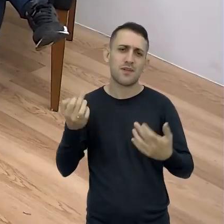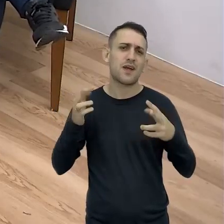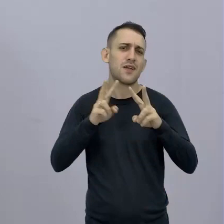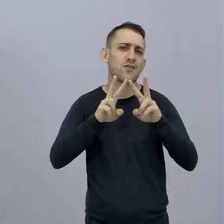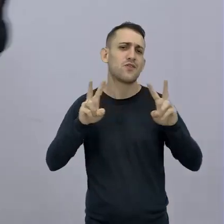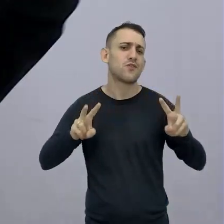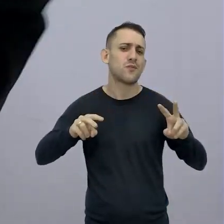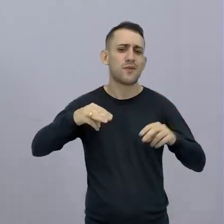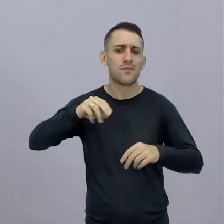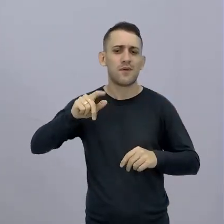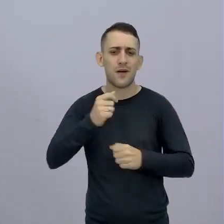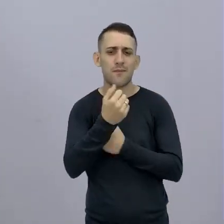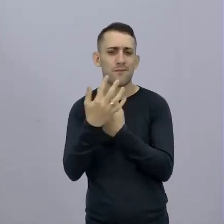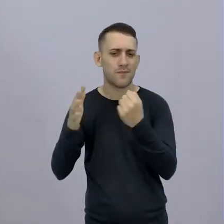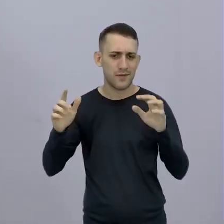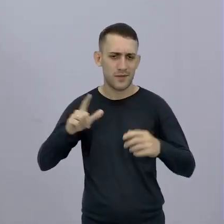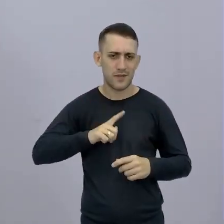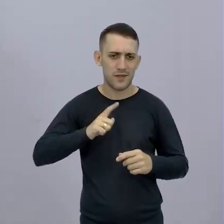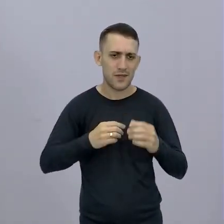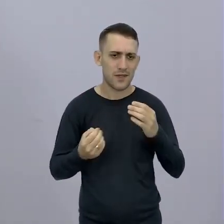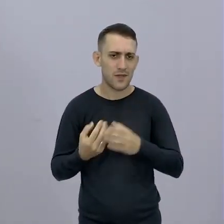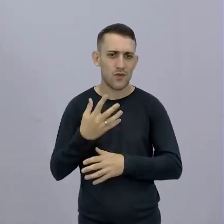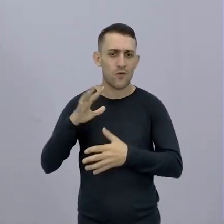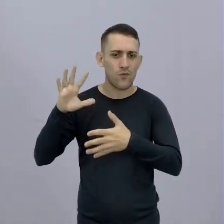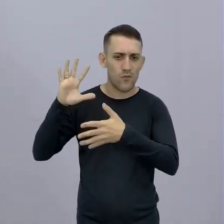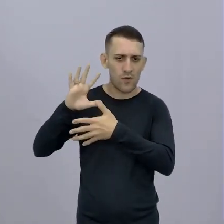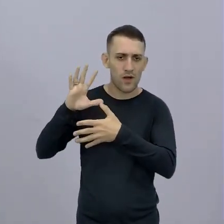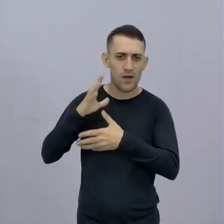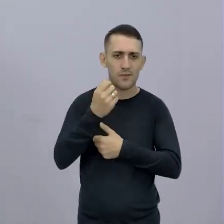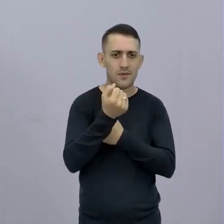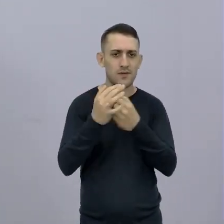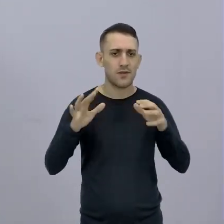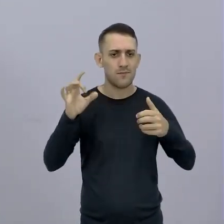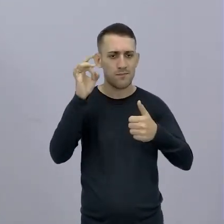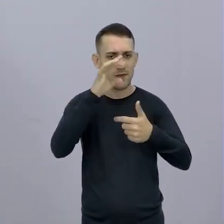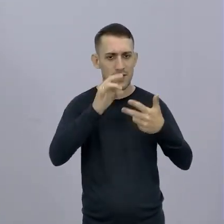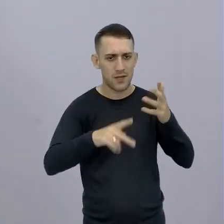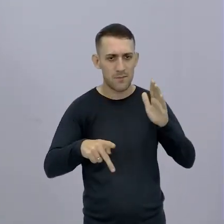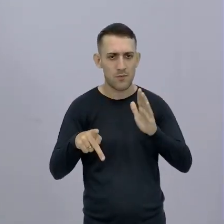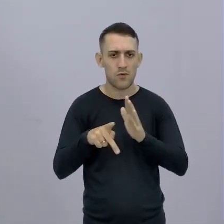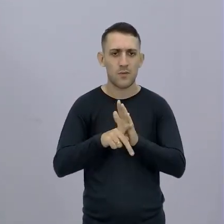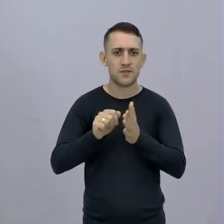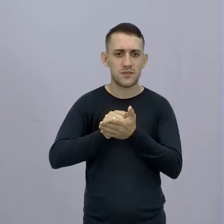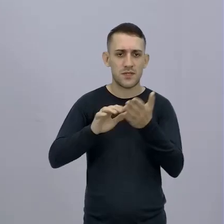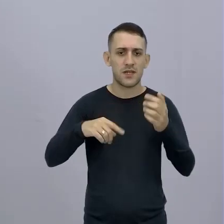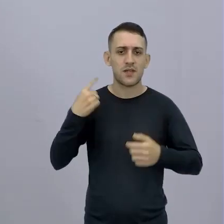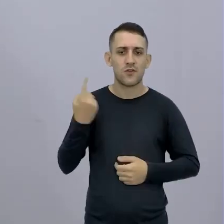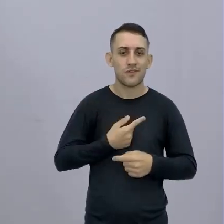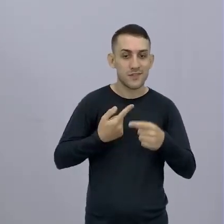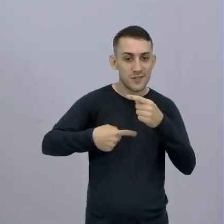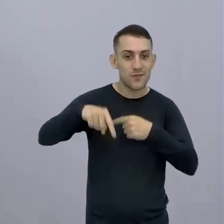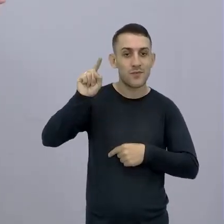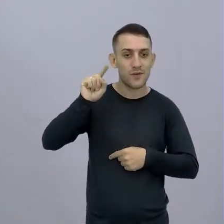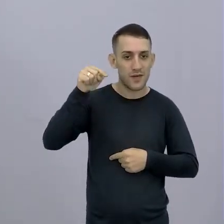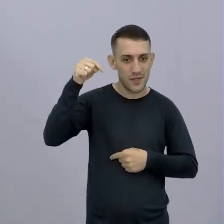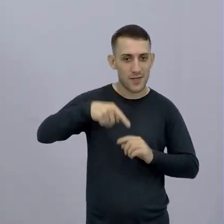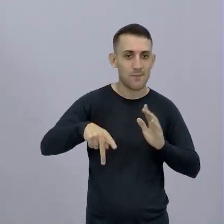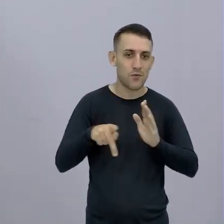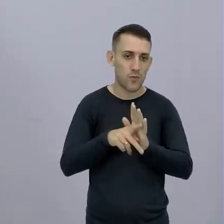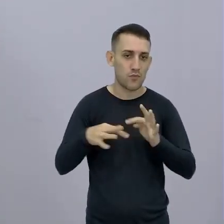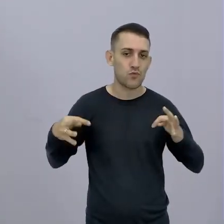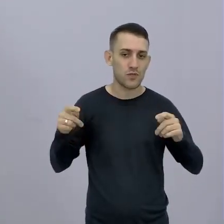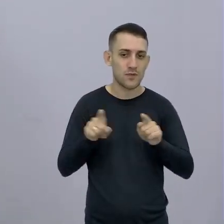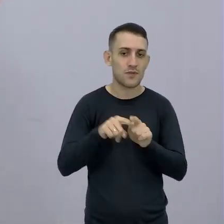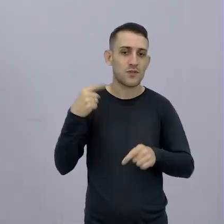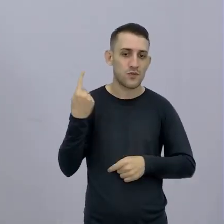mapa mental Então a gente criou junto aqui Um mapa mental Para cada uma das atividades Então são quatro atividades Que a gente desenvolveu, né? Aqui inteira o newsletter